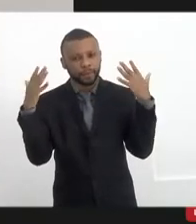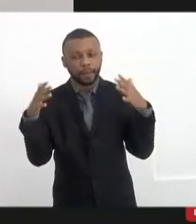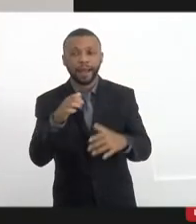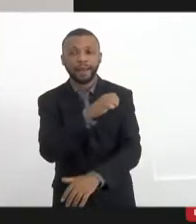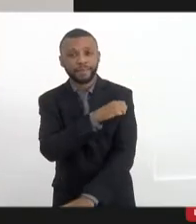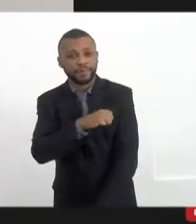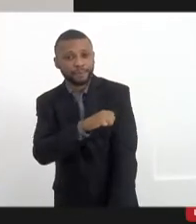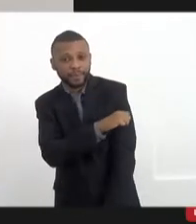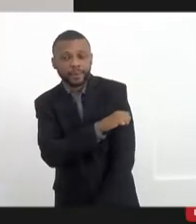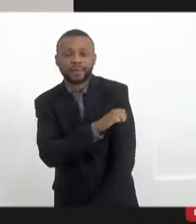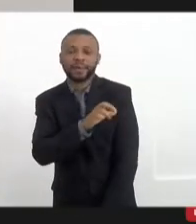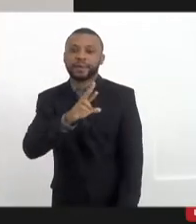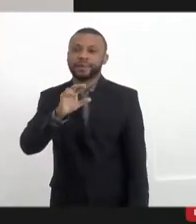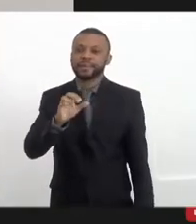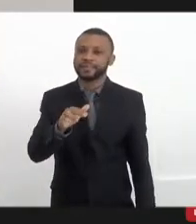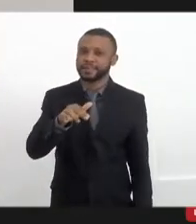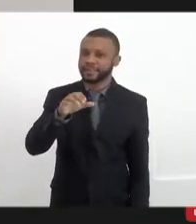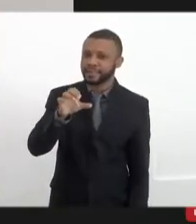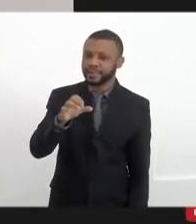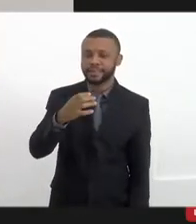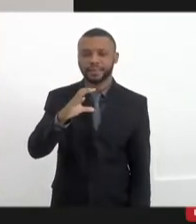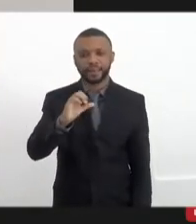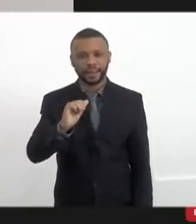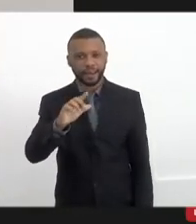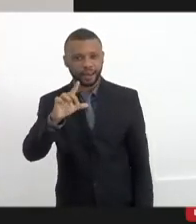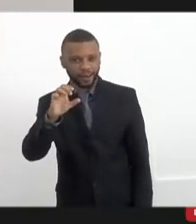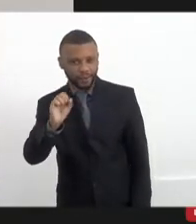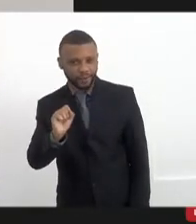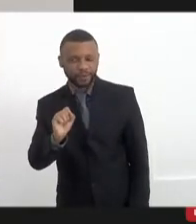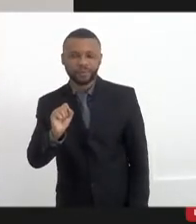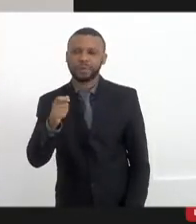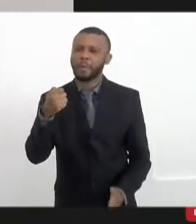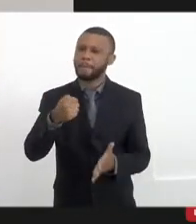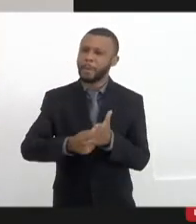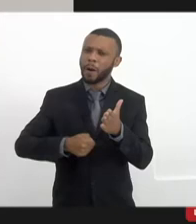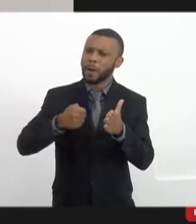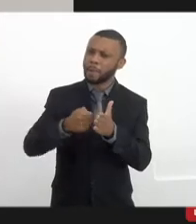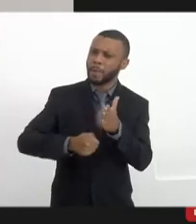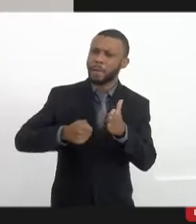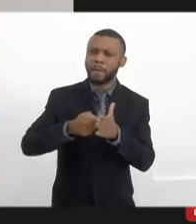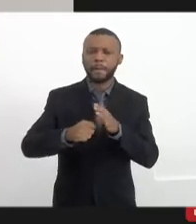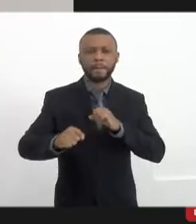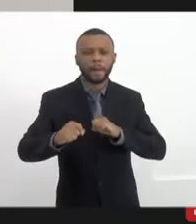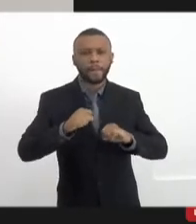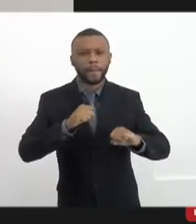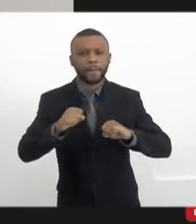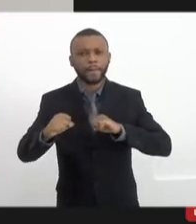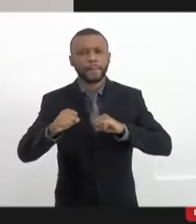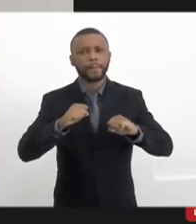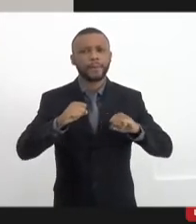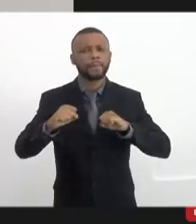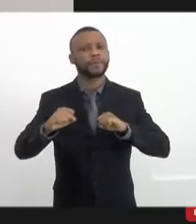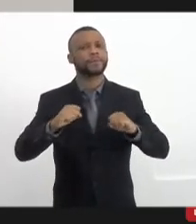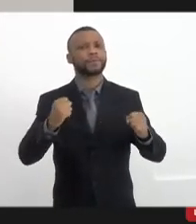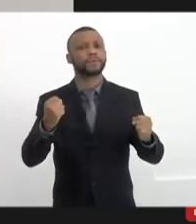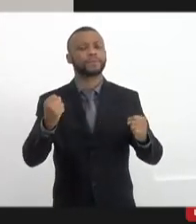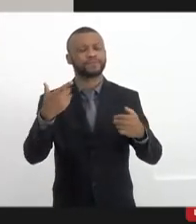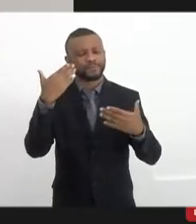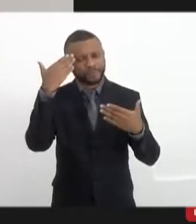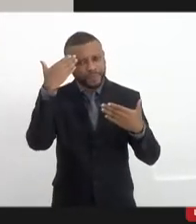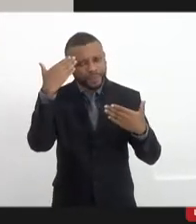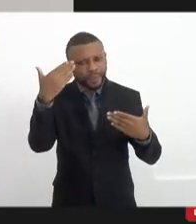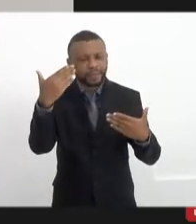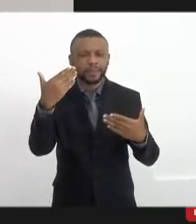Regiane, Carlos Mink, grandes combatentes das nossas lutas. E, Guilhom, obrigado pelo convite.